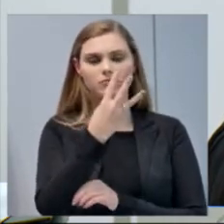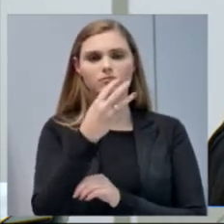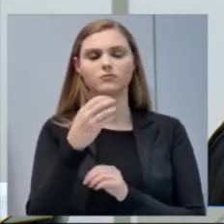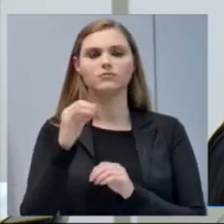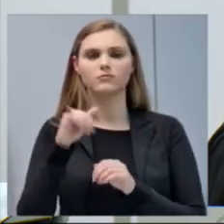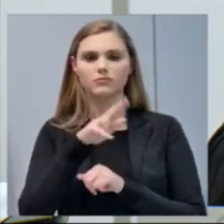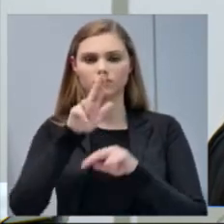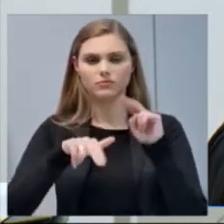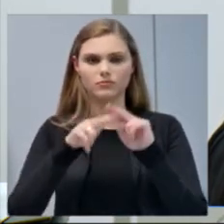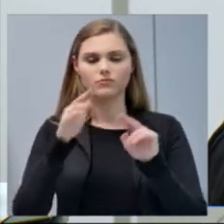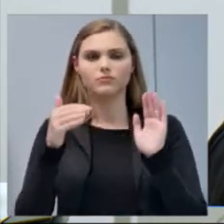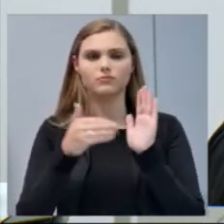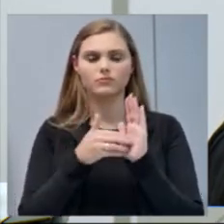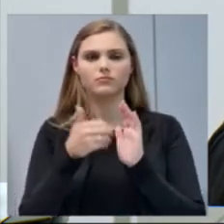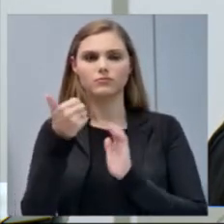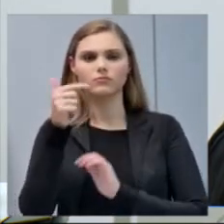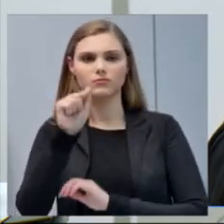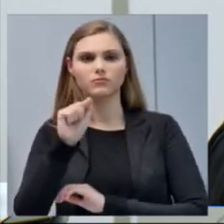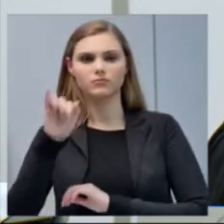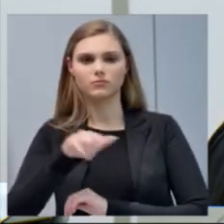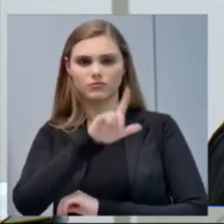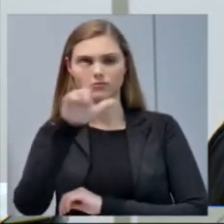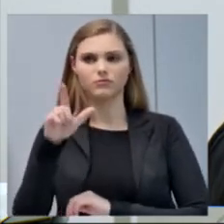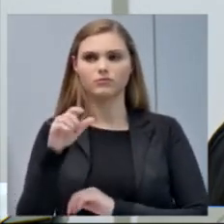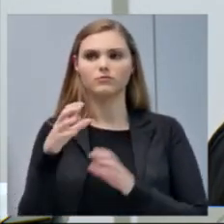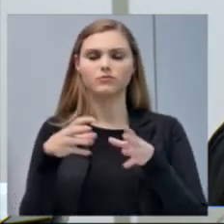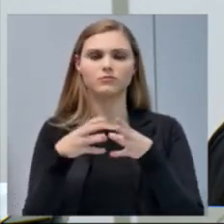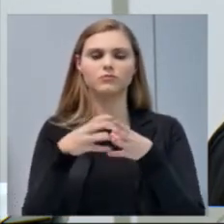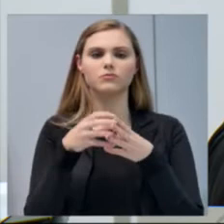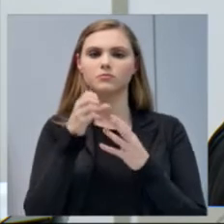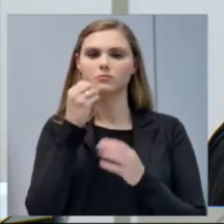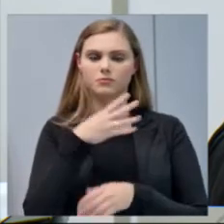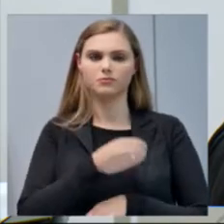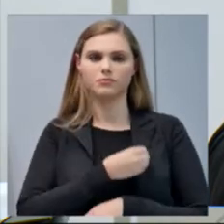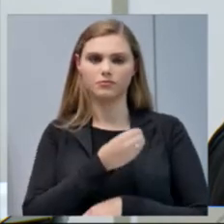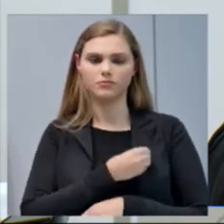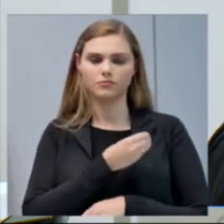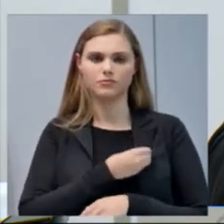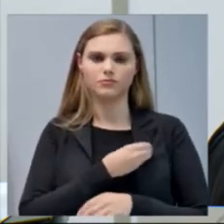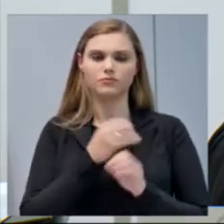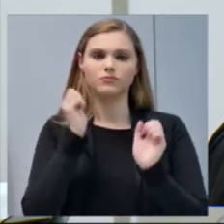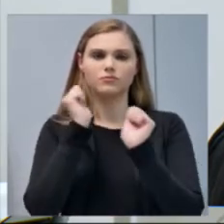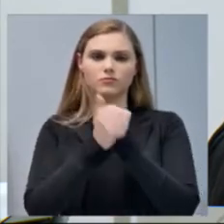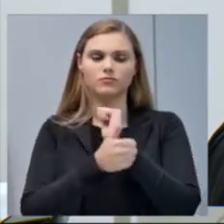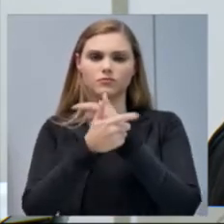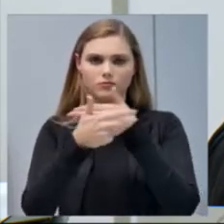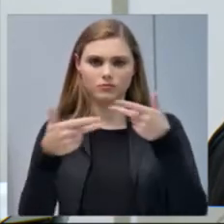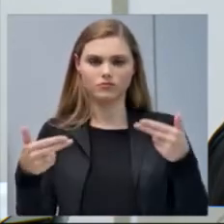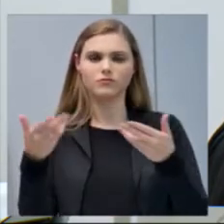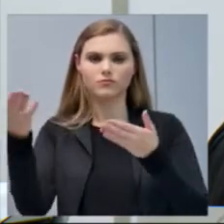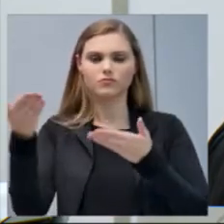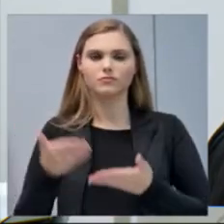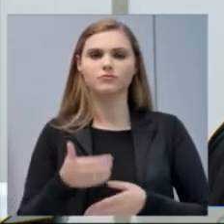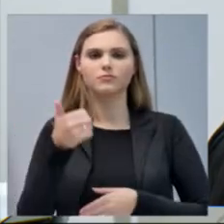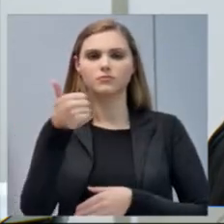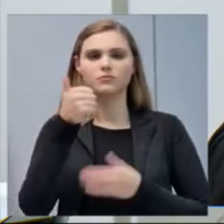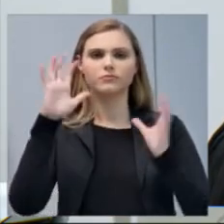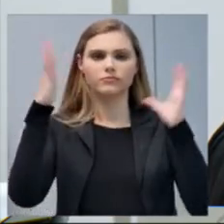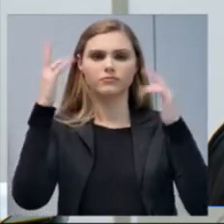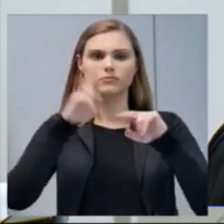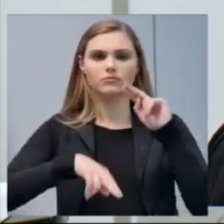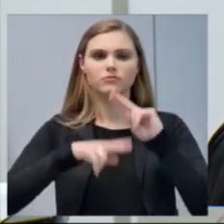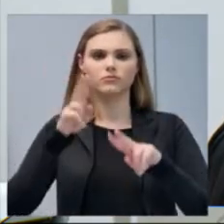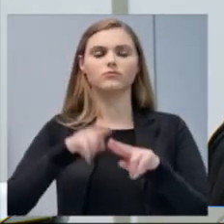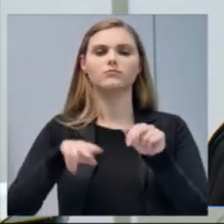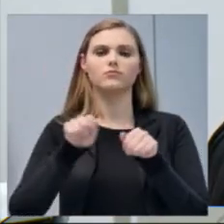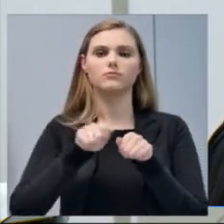2017. Do grupo Bem Viver, do setor esporte, convida para sua primeira festa junina, que será realizada